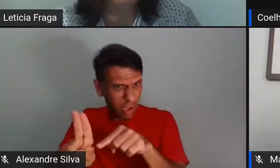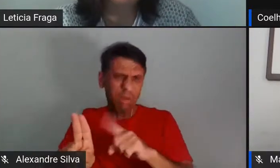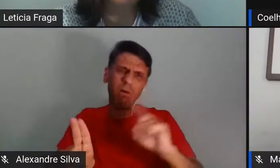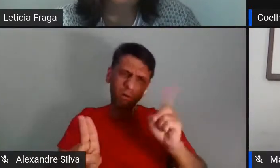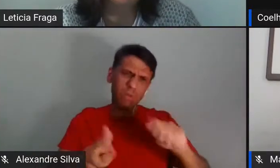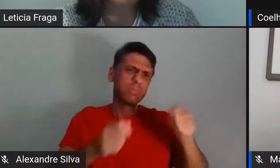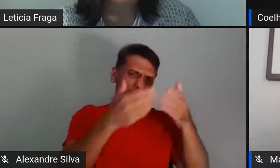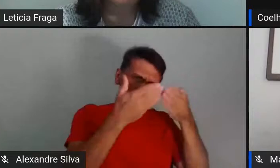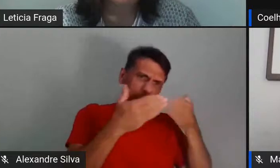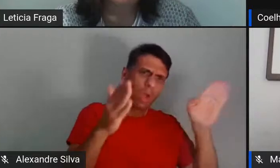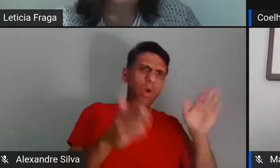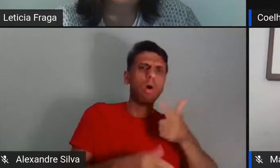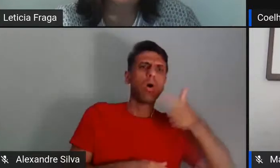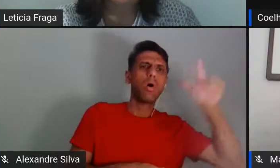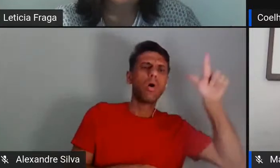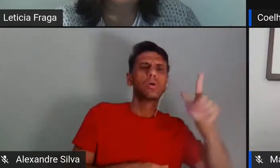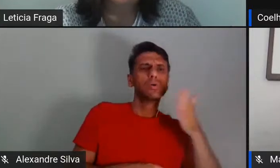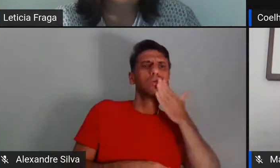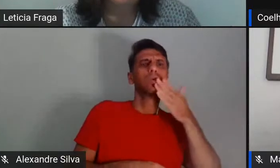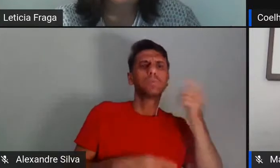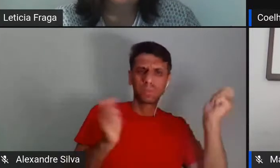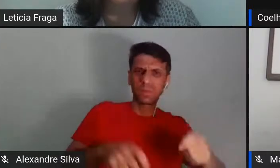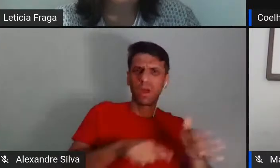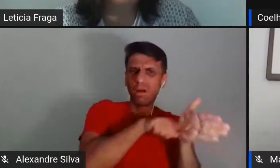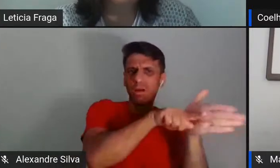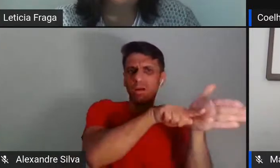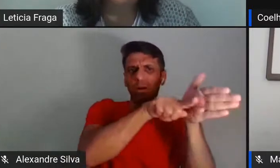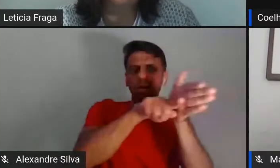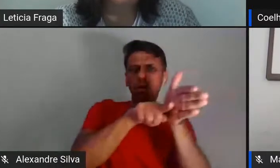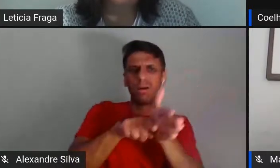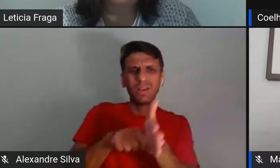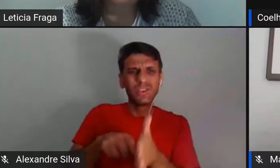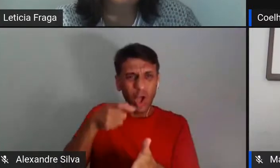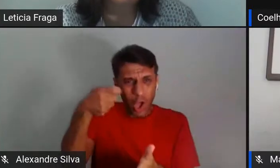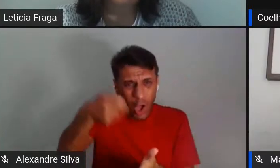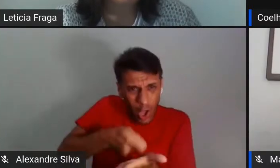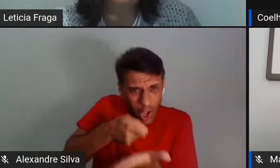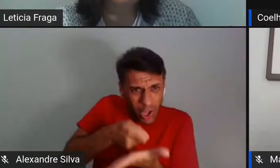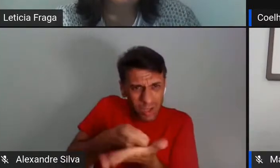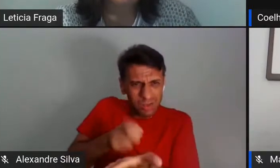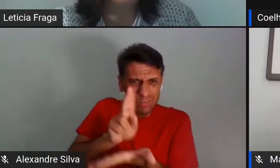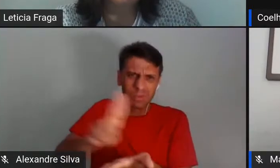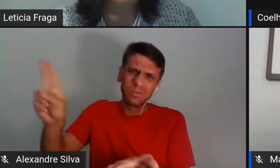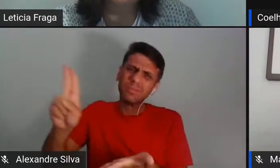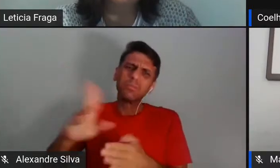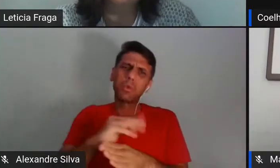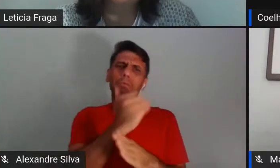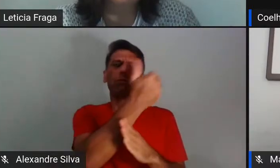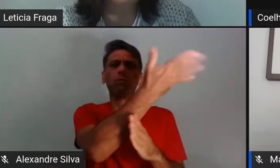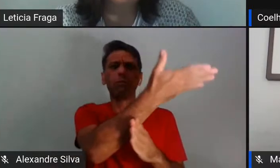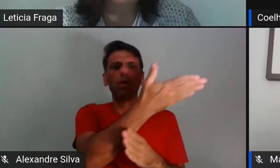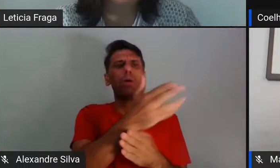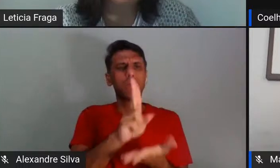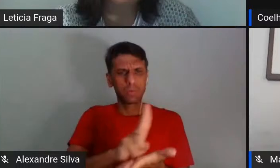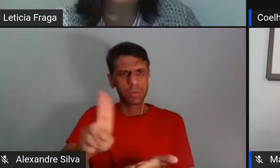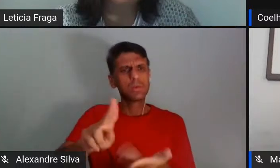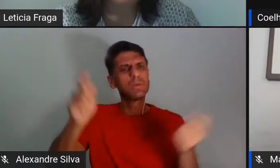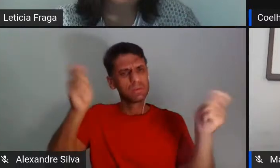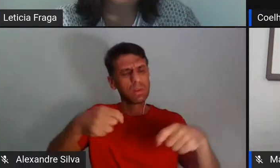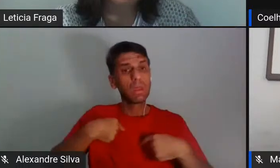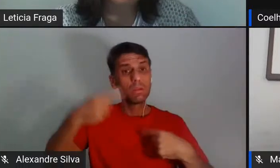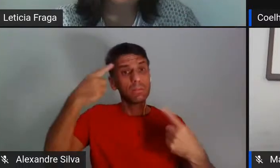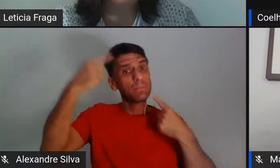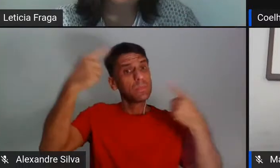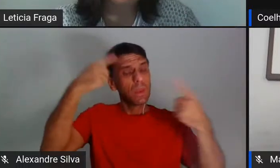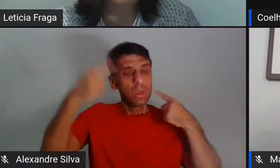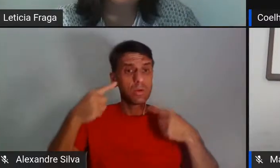mais o que é o pesquisar, né? Para fora dos muros da universidade. Trazer essa ideia de você querer se